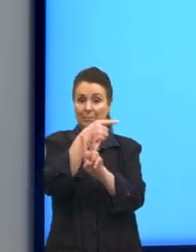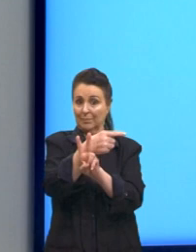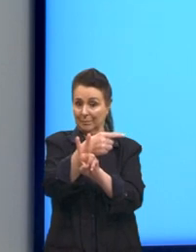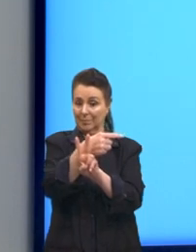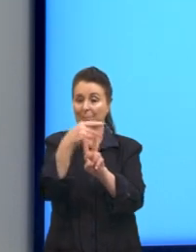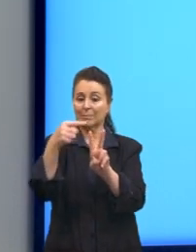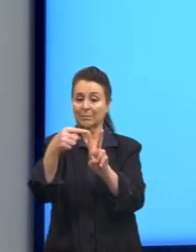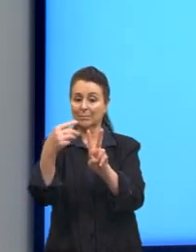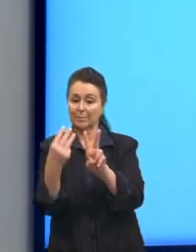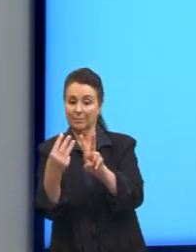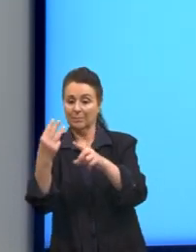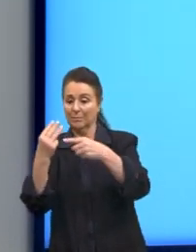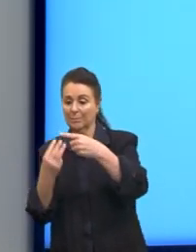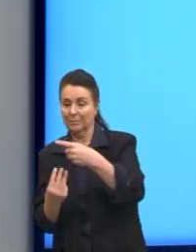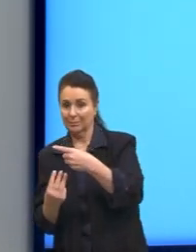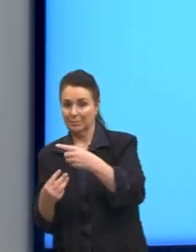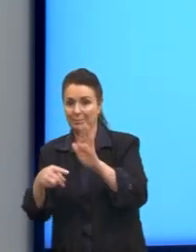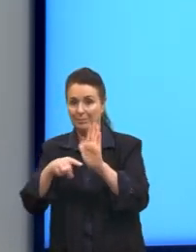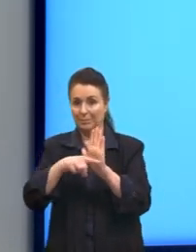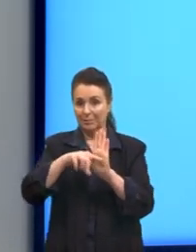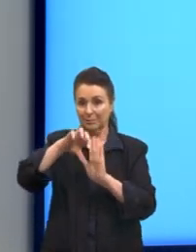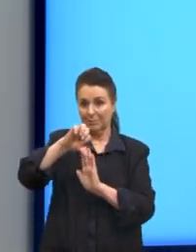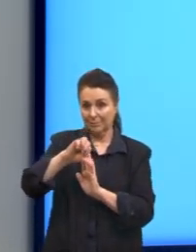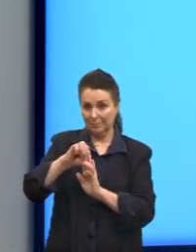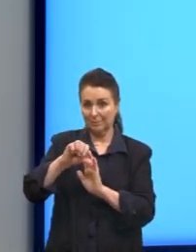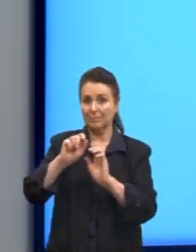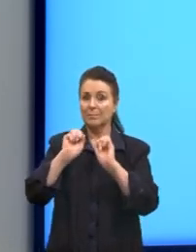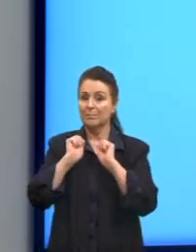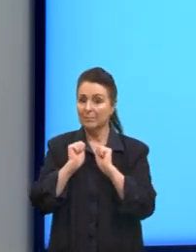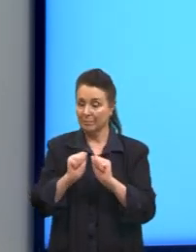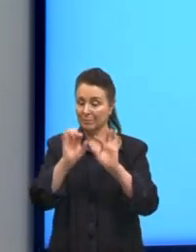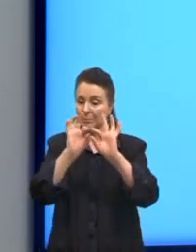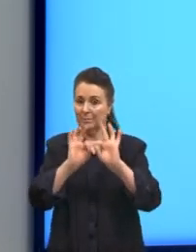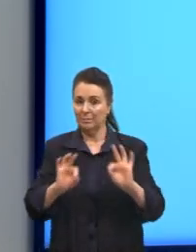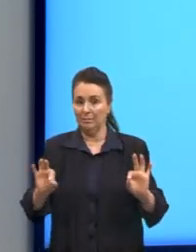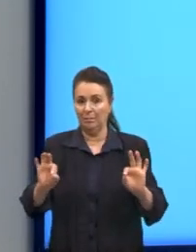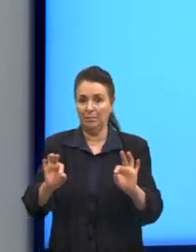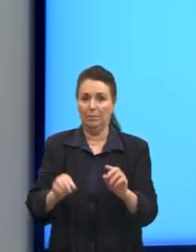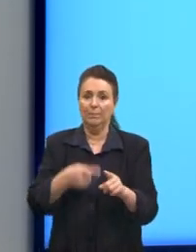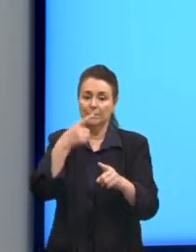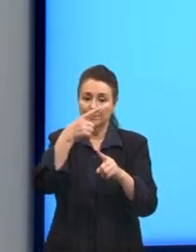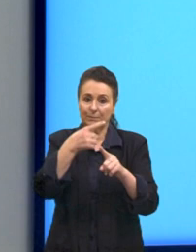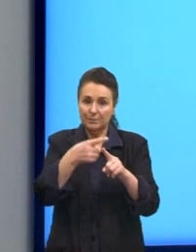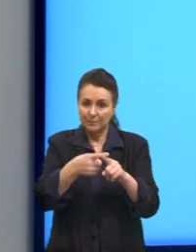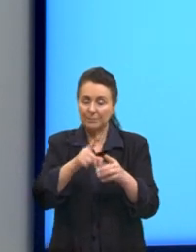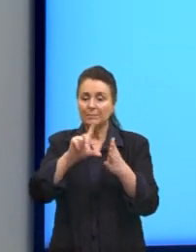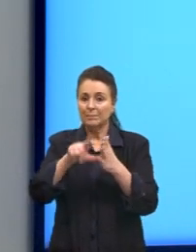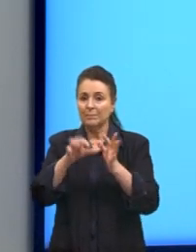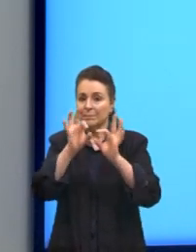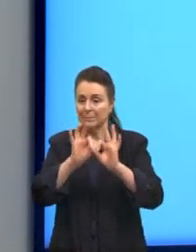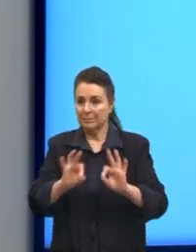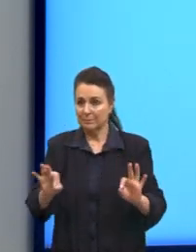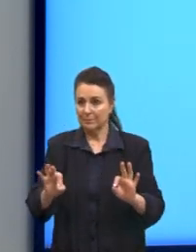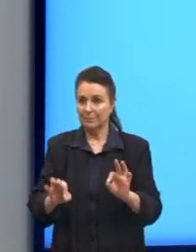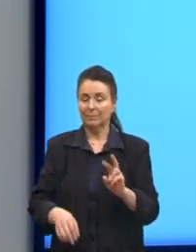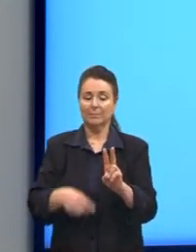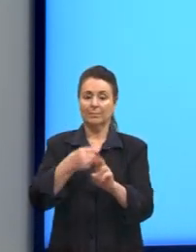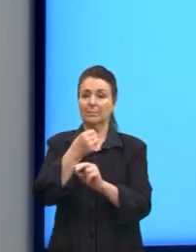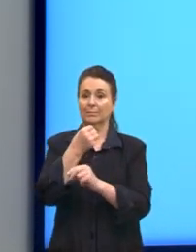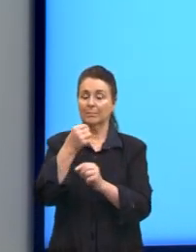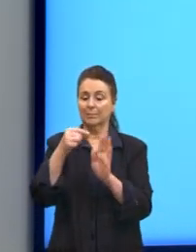9, a gente pode fazer uma simplificação, né, ou multiplicar e depois simplificar. Nós teríamos menos